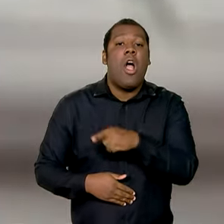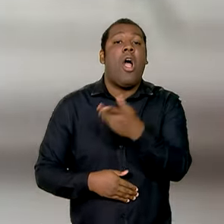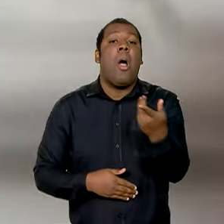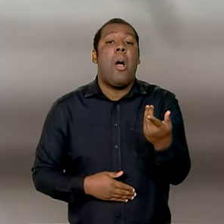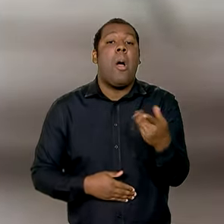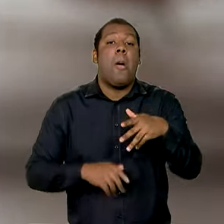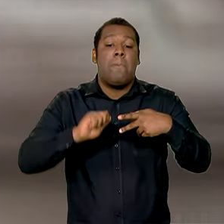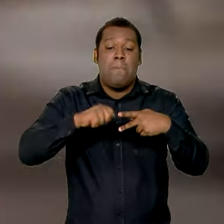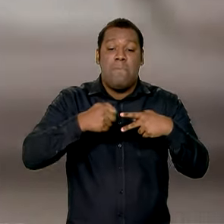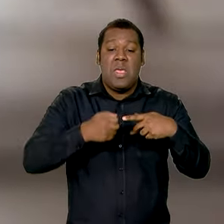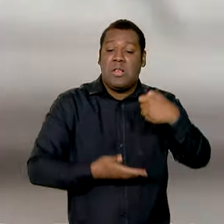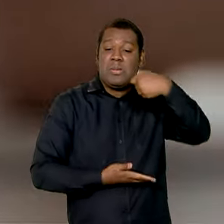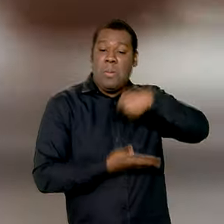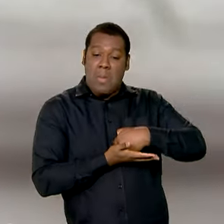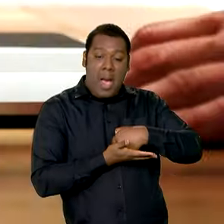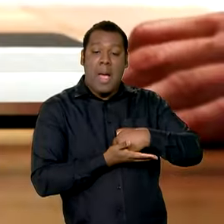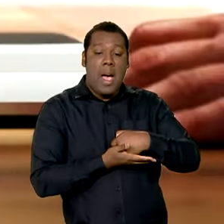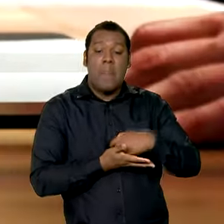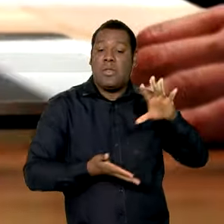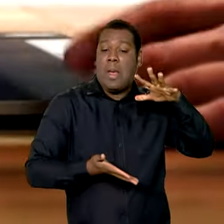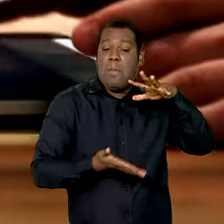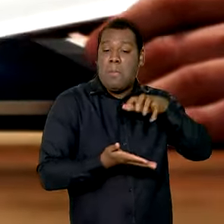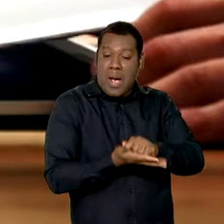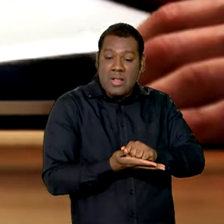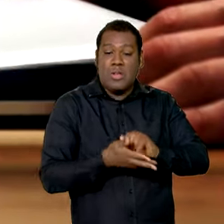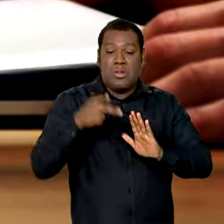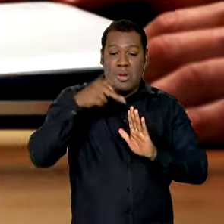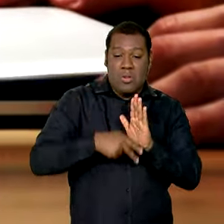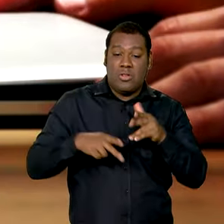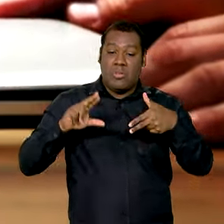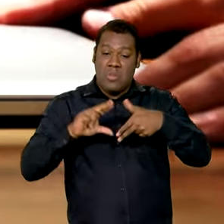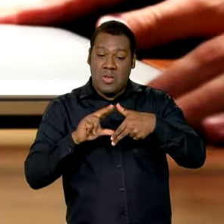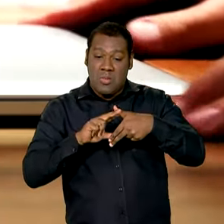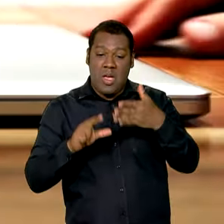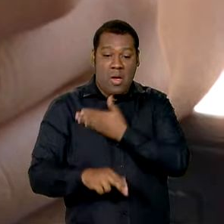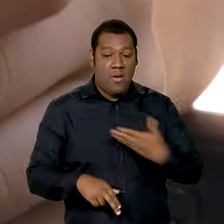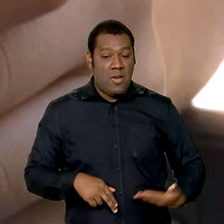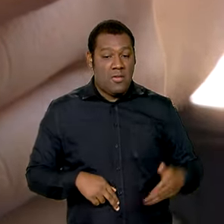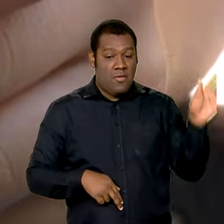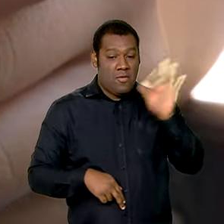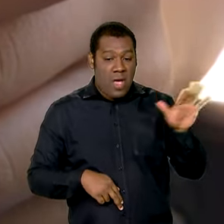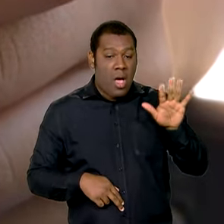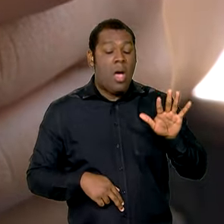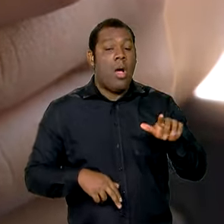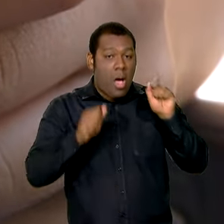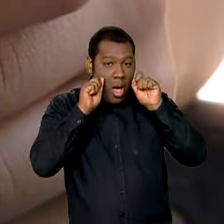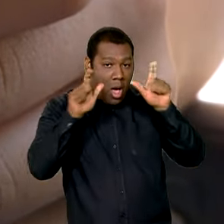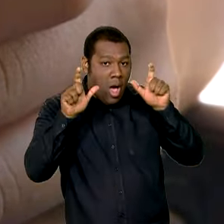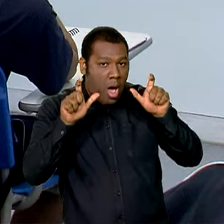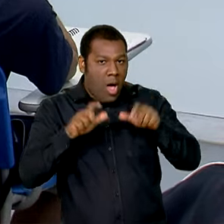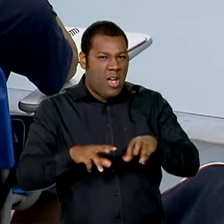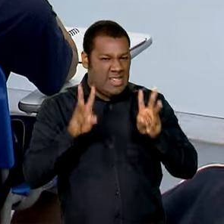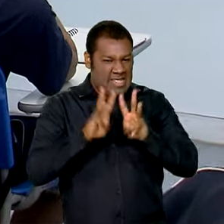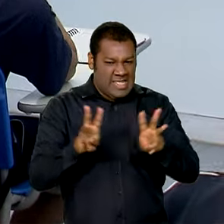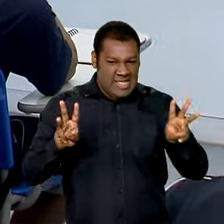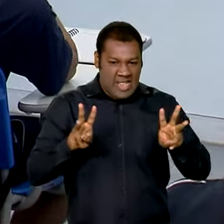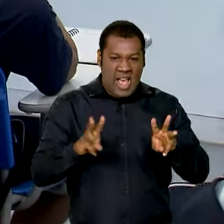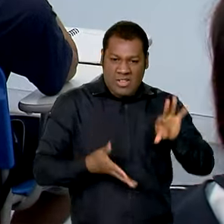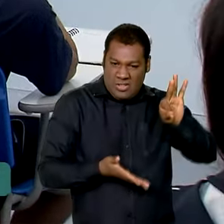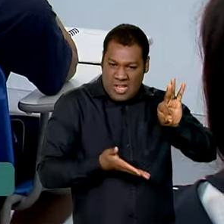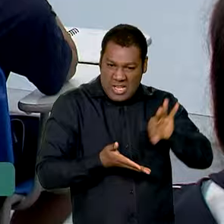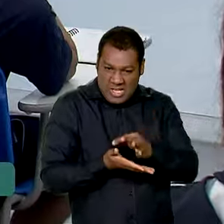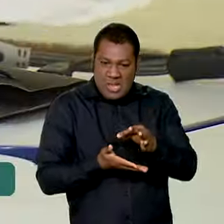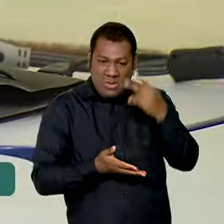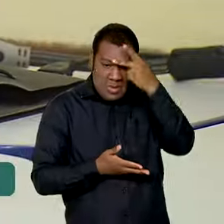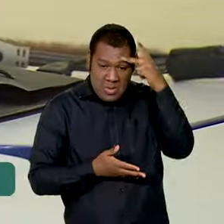programa Pé de Meia do Governo Federal. Mas atenção! Não há site para cadastro ou inscrição de estudantes